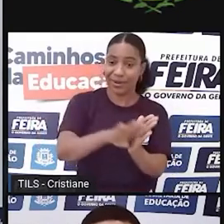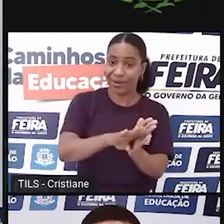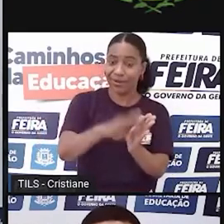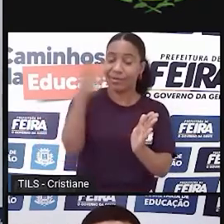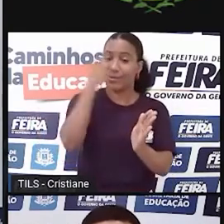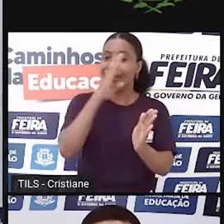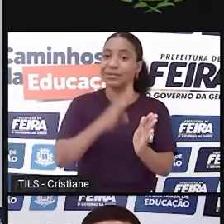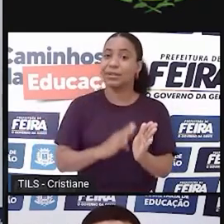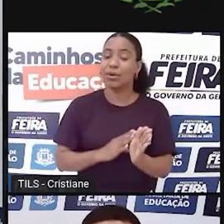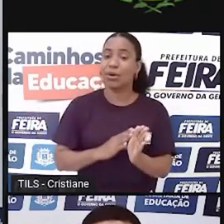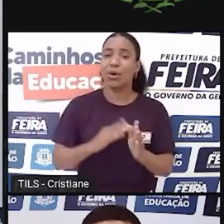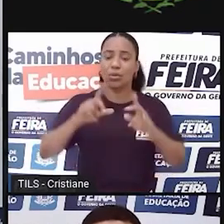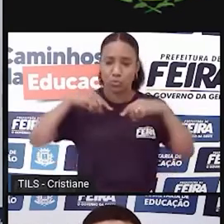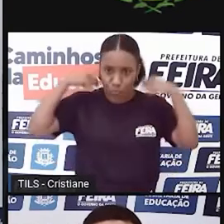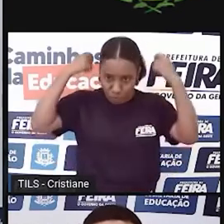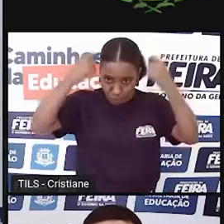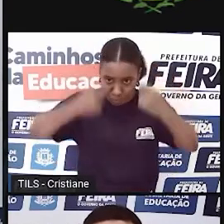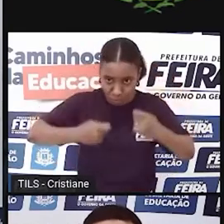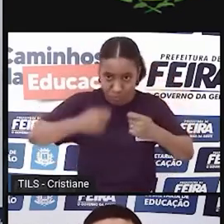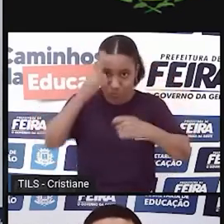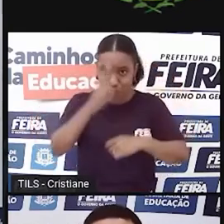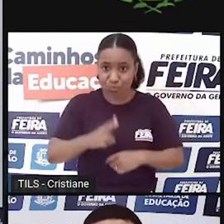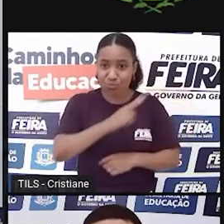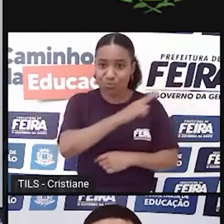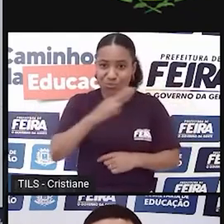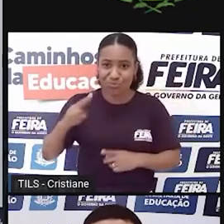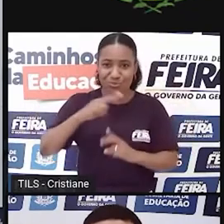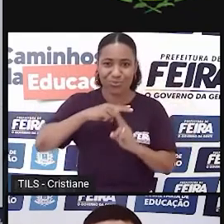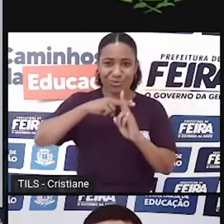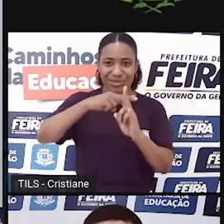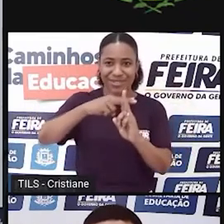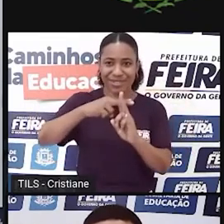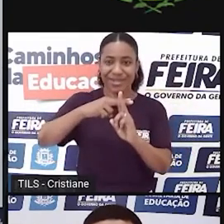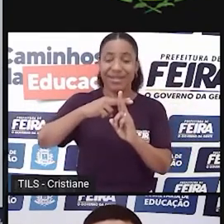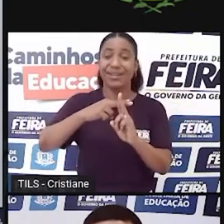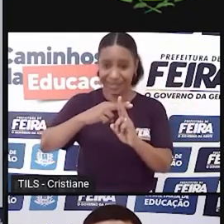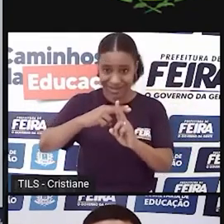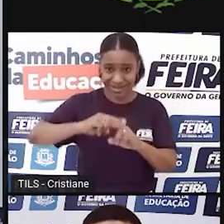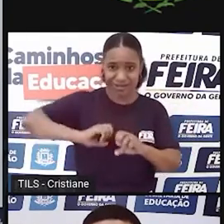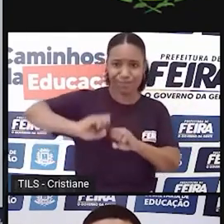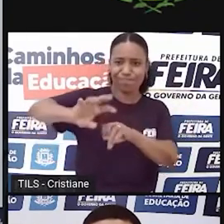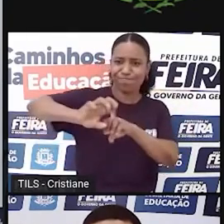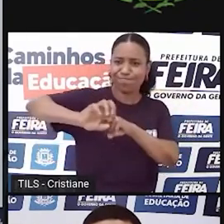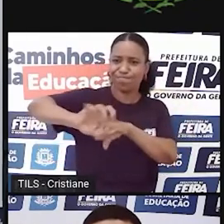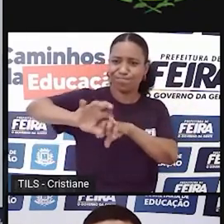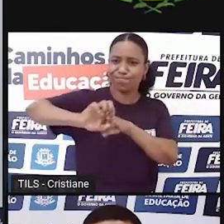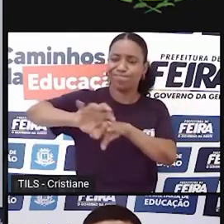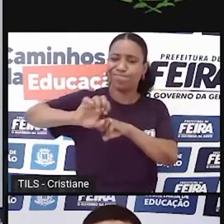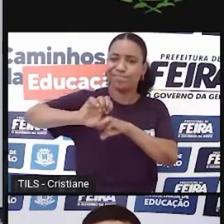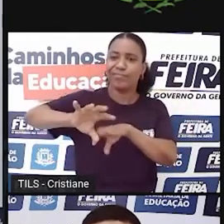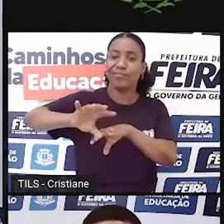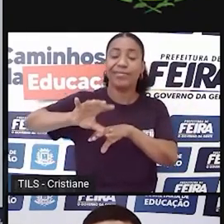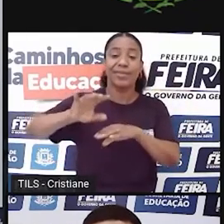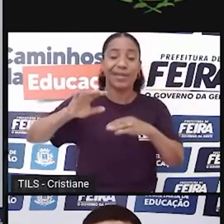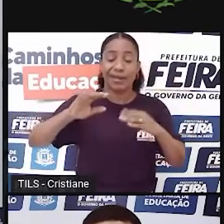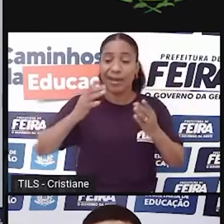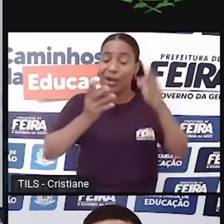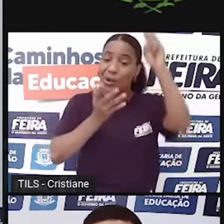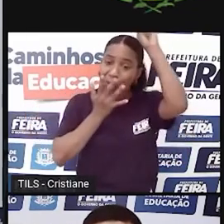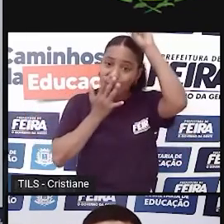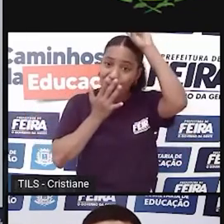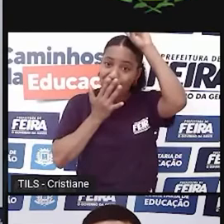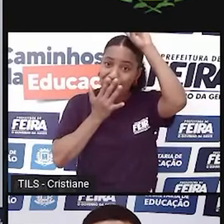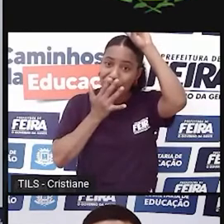que eles usaram para isso? Eles usaram a poesia. Então, a poesia ali como forma de poder,